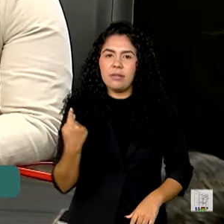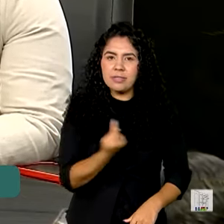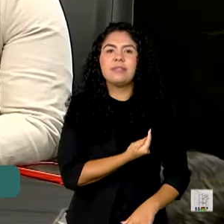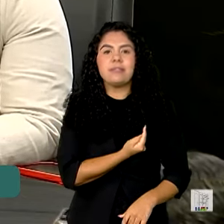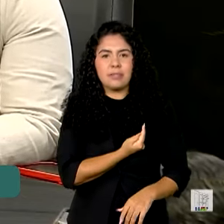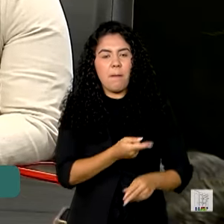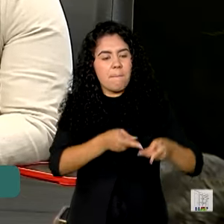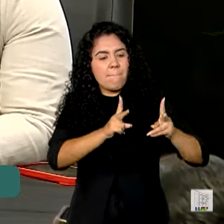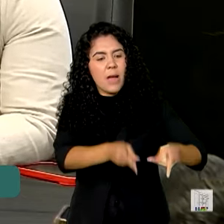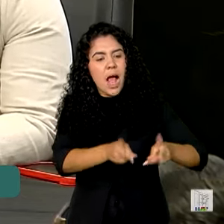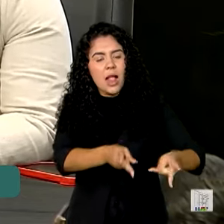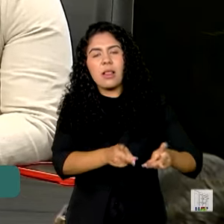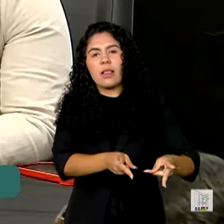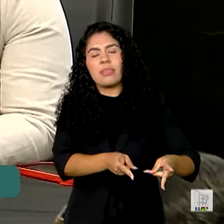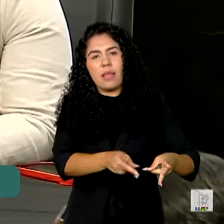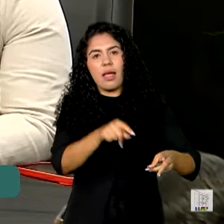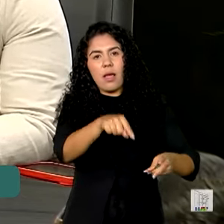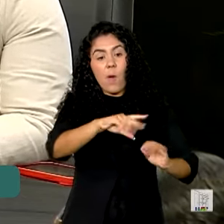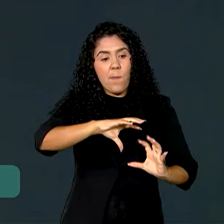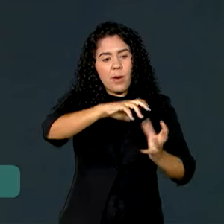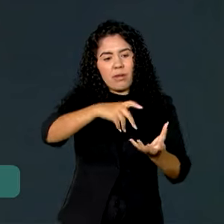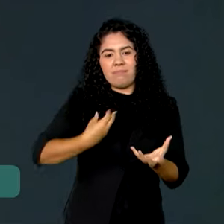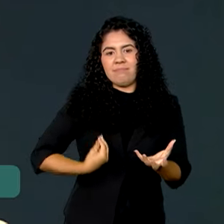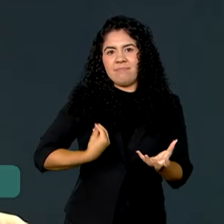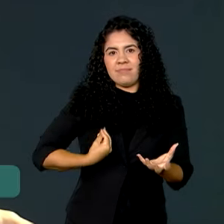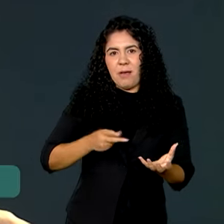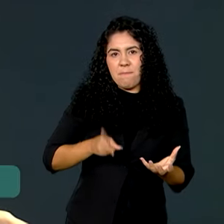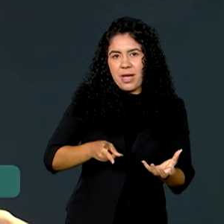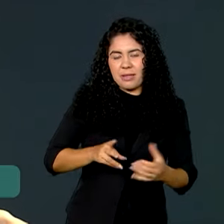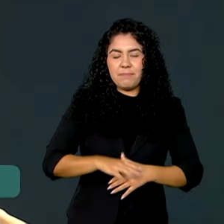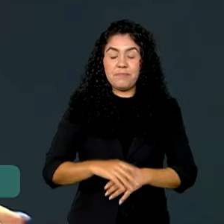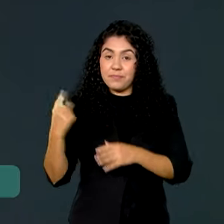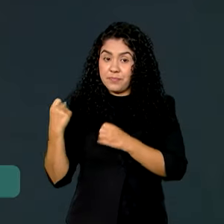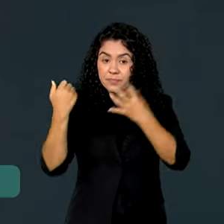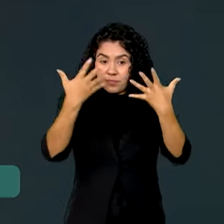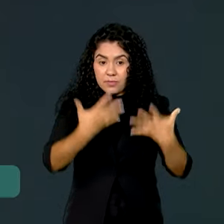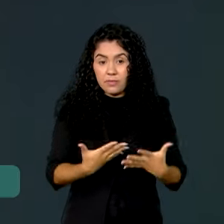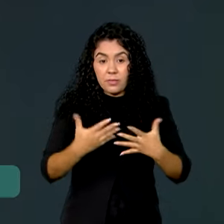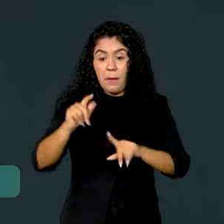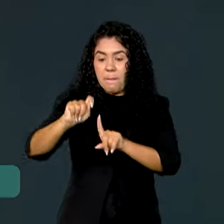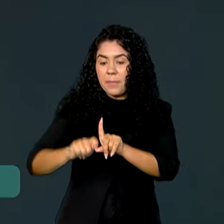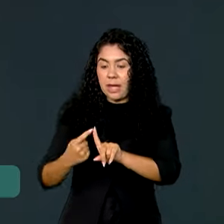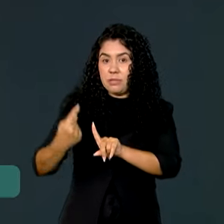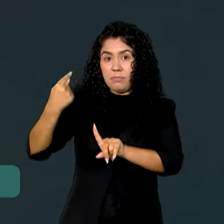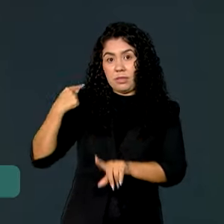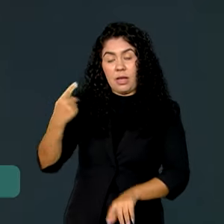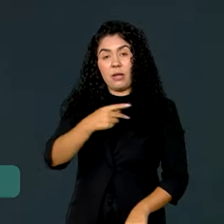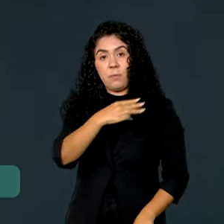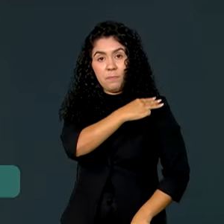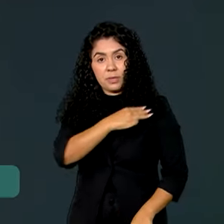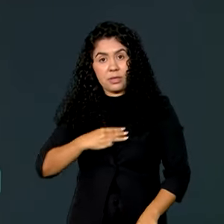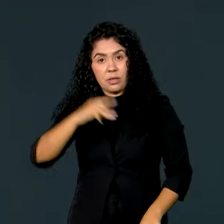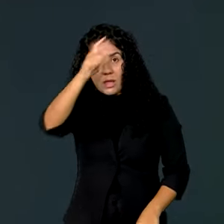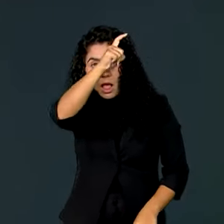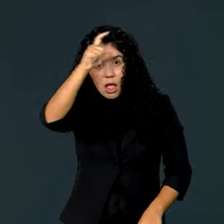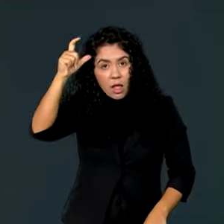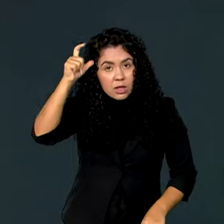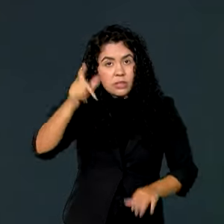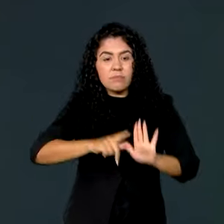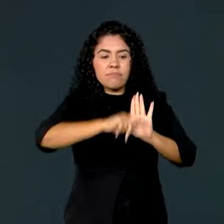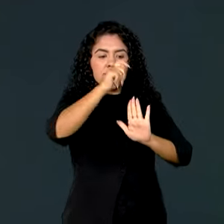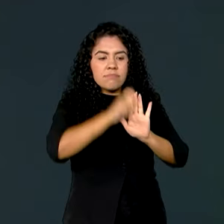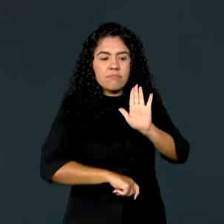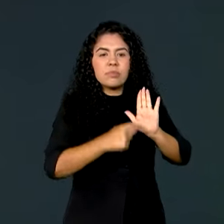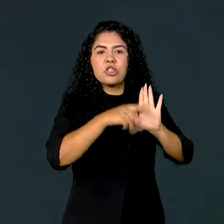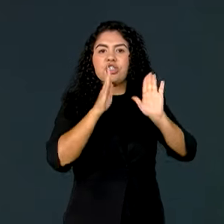manter o nosso planeta vivo. No mês passado, Ricardo Lewandowski já havia assinado autorização de outras